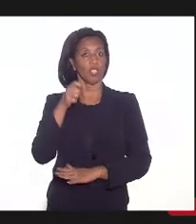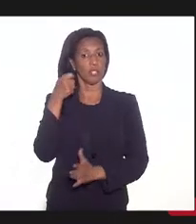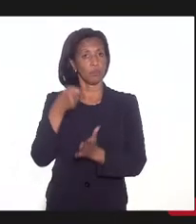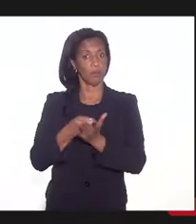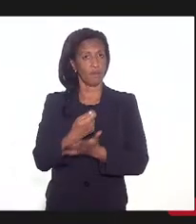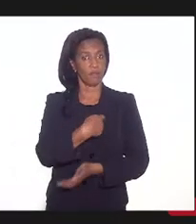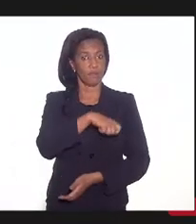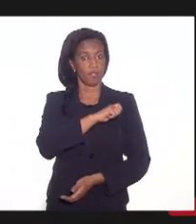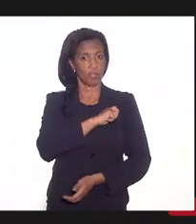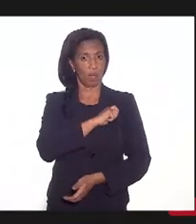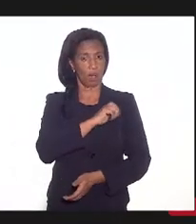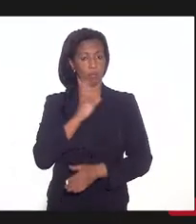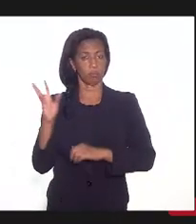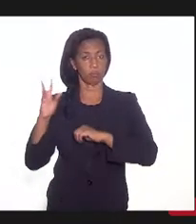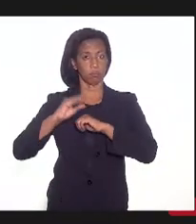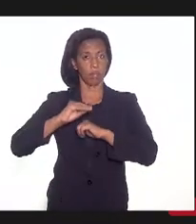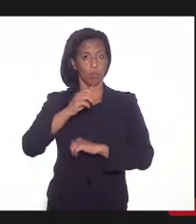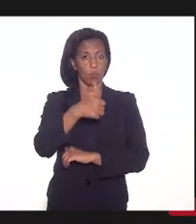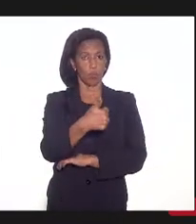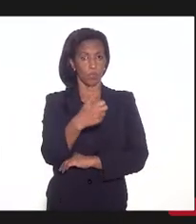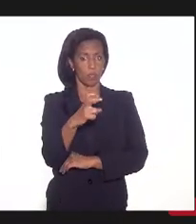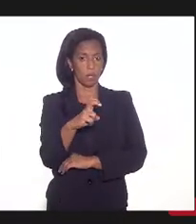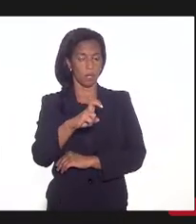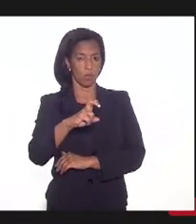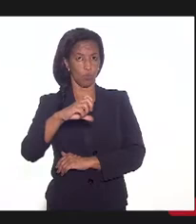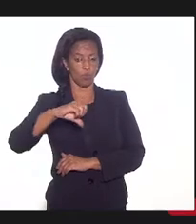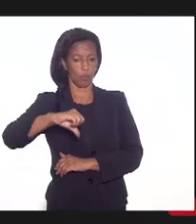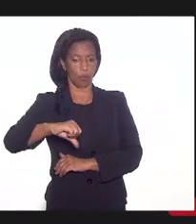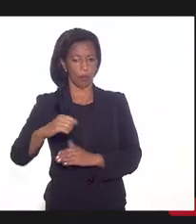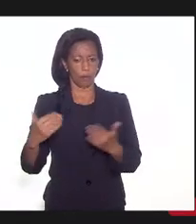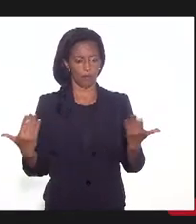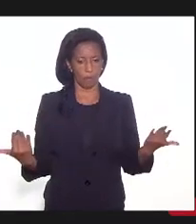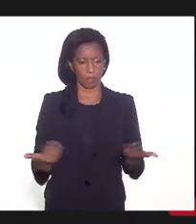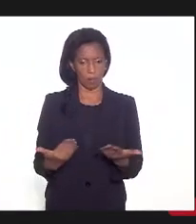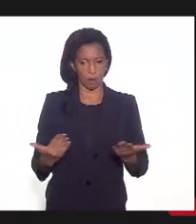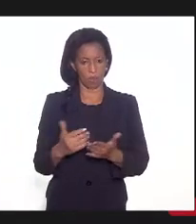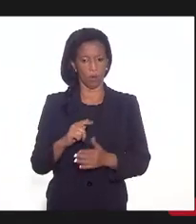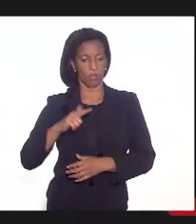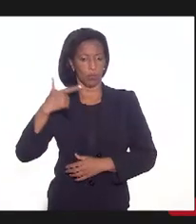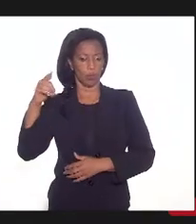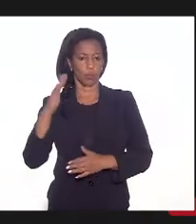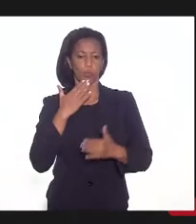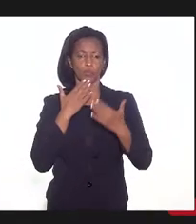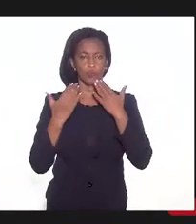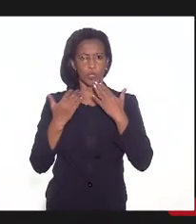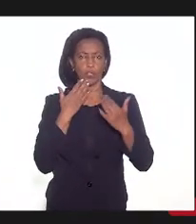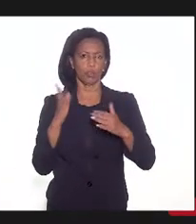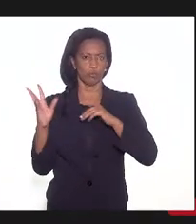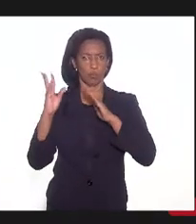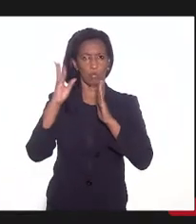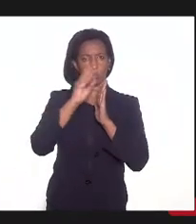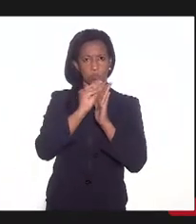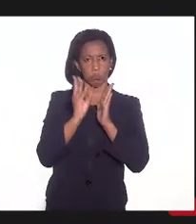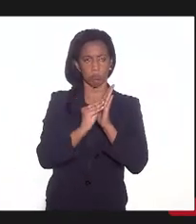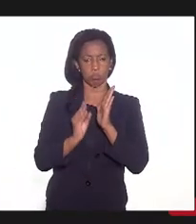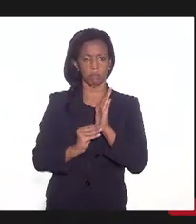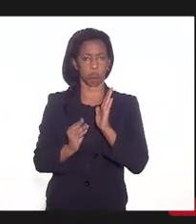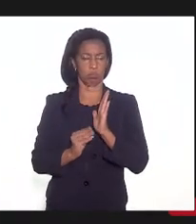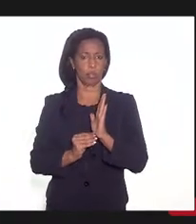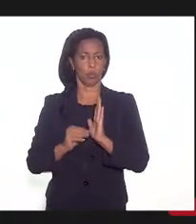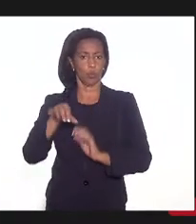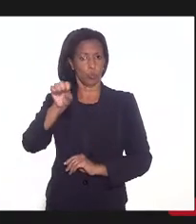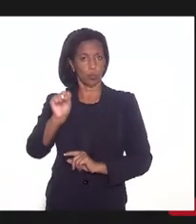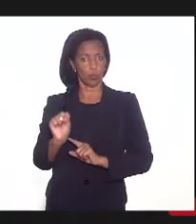a Lei Complementar 159. Agora, na Lei Complementar 178, nós temos outros pedidos de adesão, o Rio Grande do Sul,